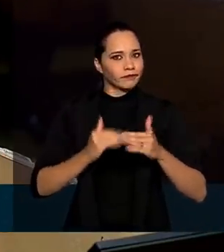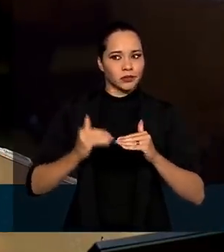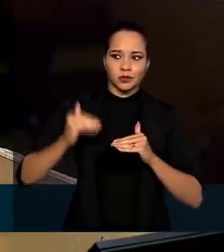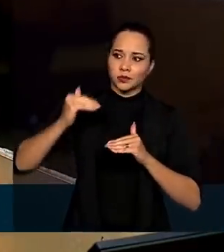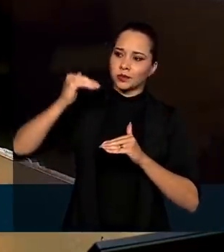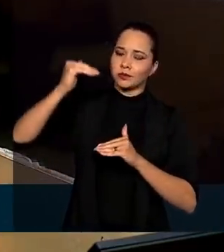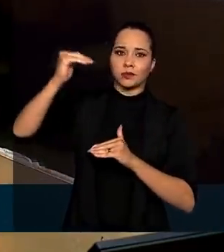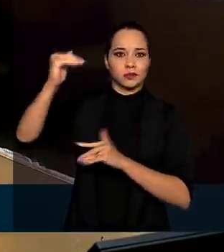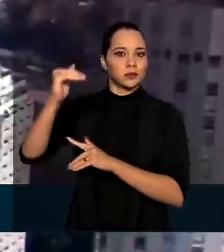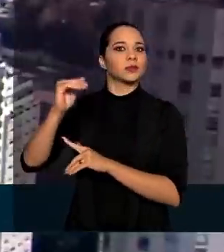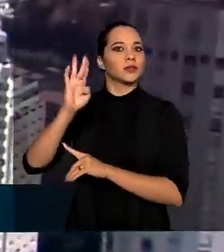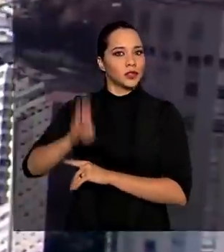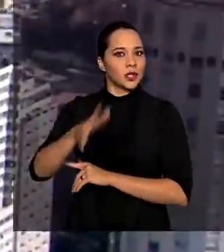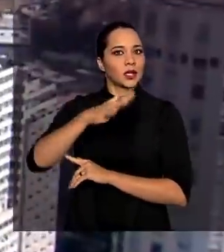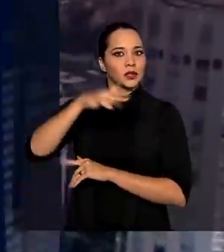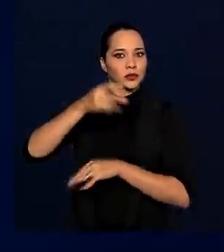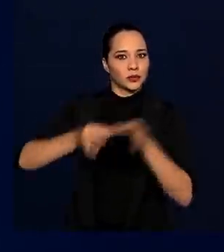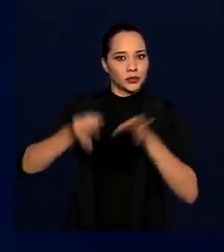brasileira.